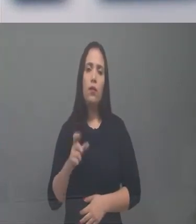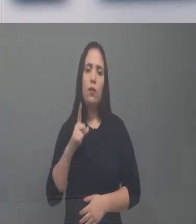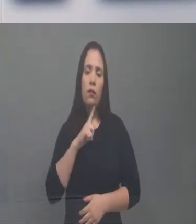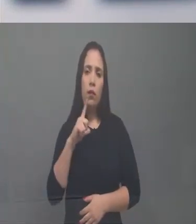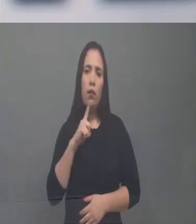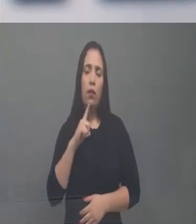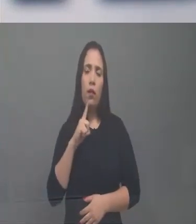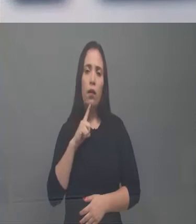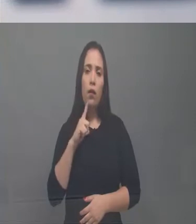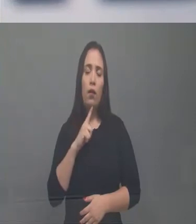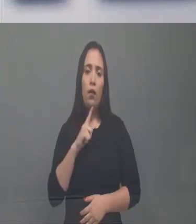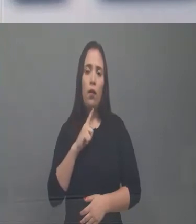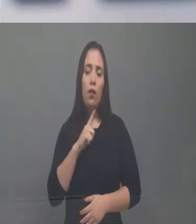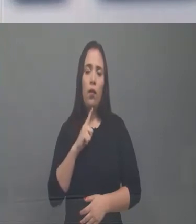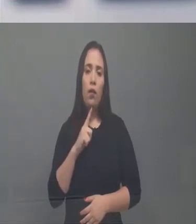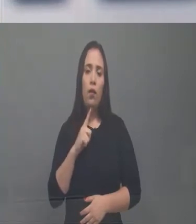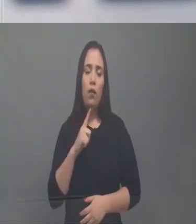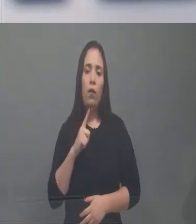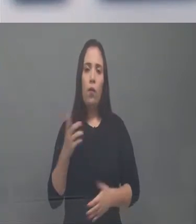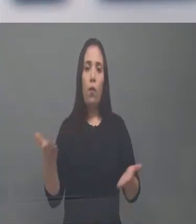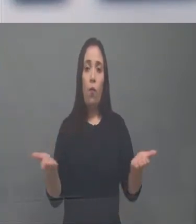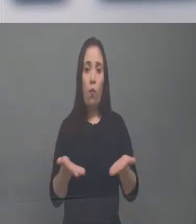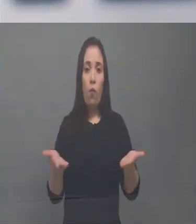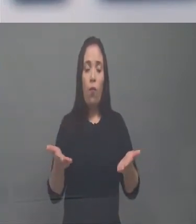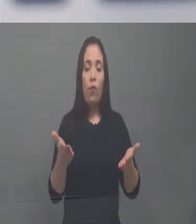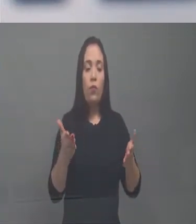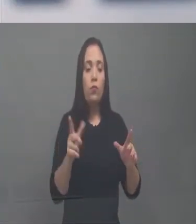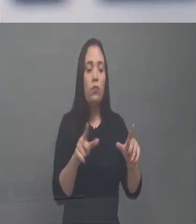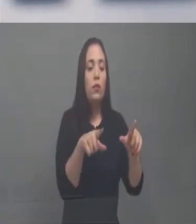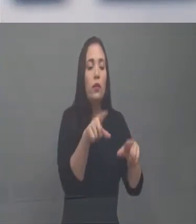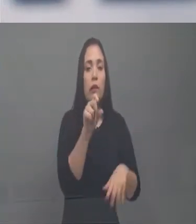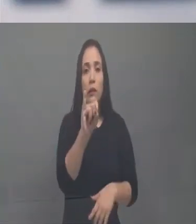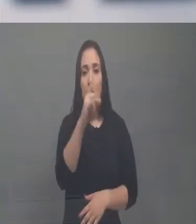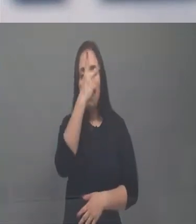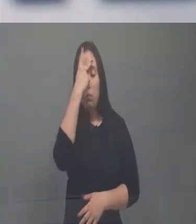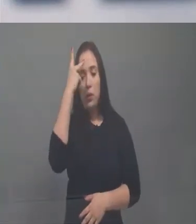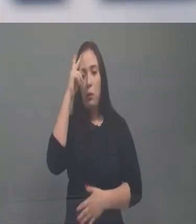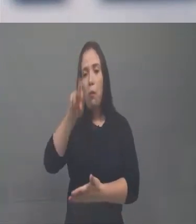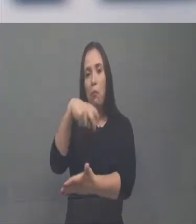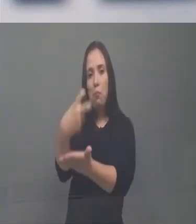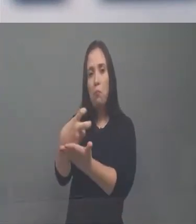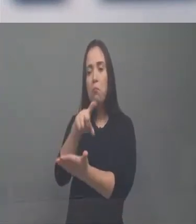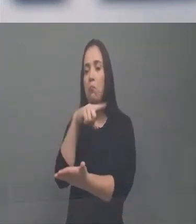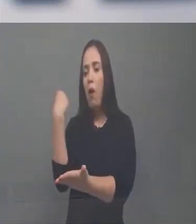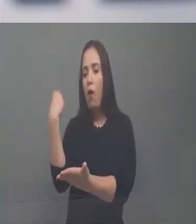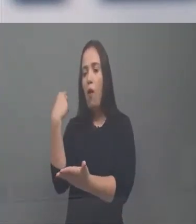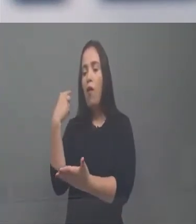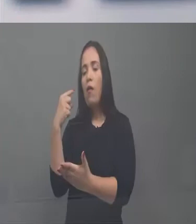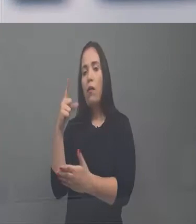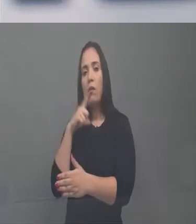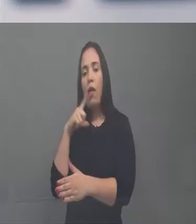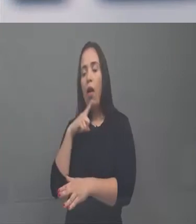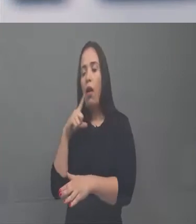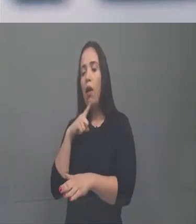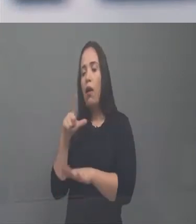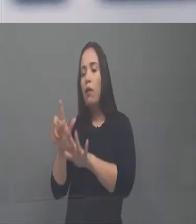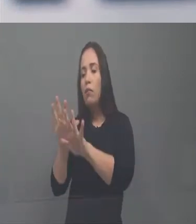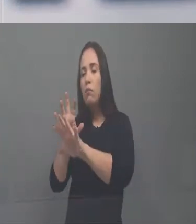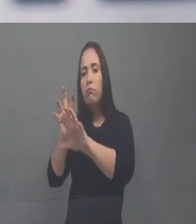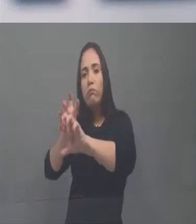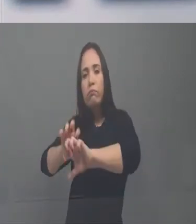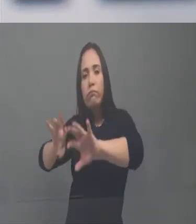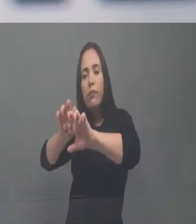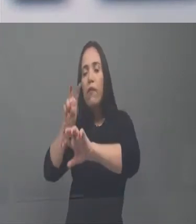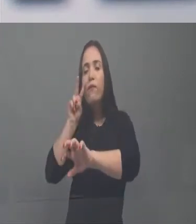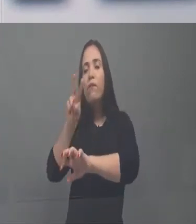bem que hoje estão cobrindo, não dá para ver, assim, aquela cena violenta. hora do almoço. Então, eu tenho,